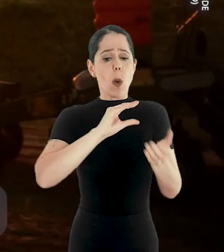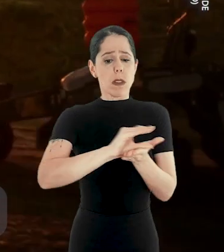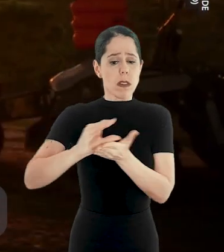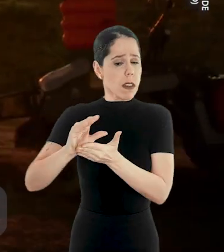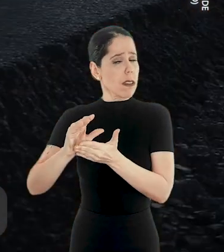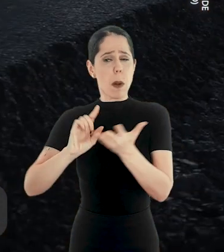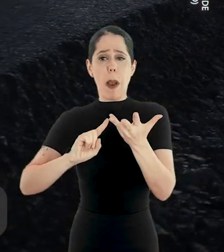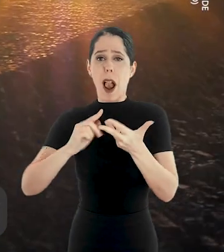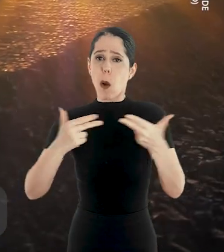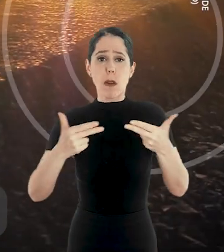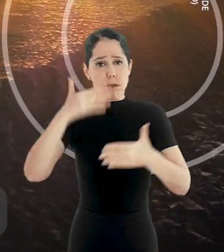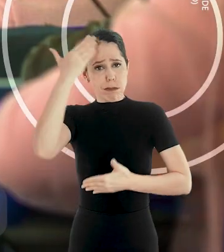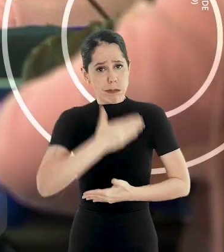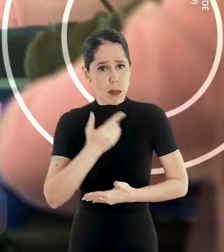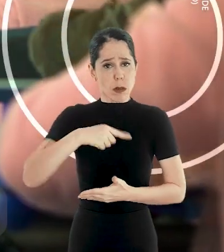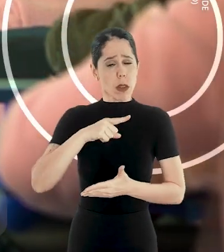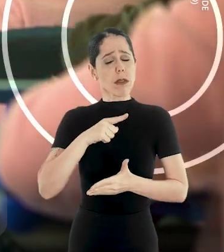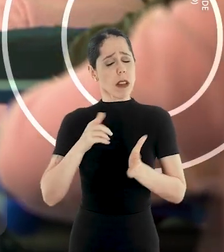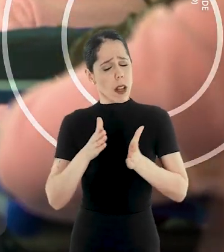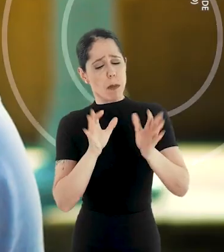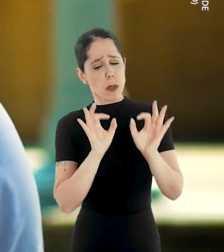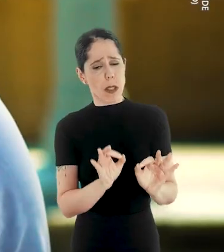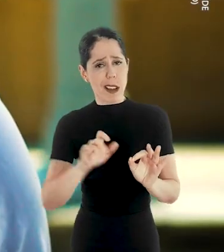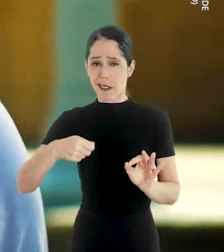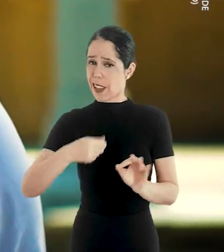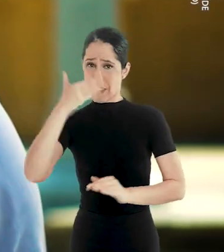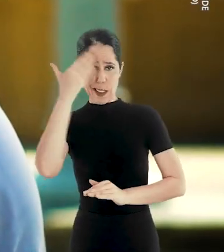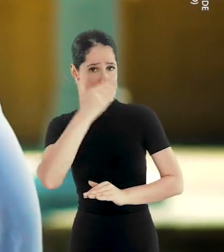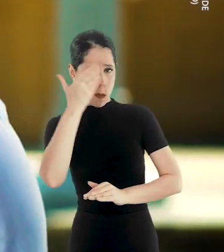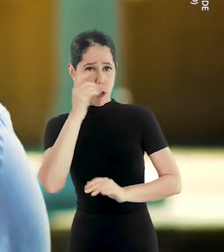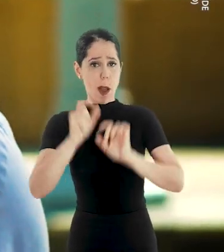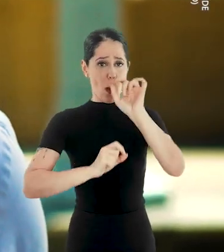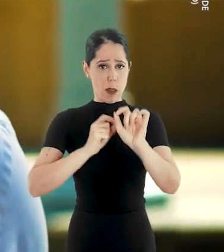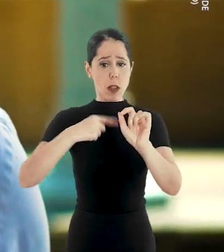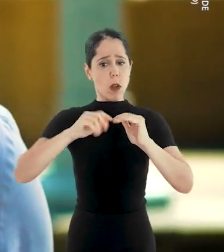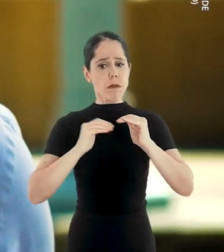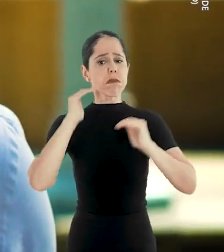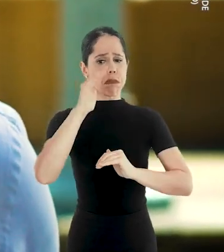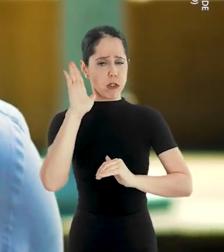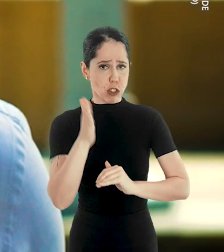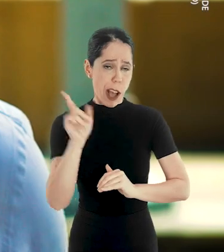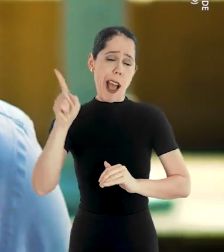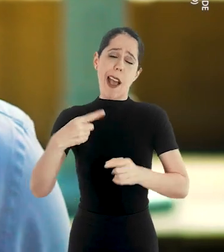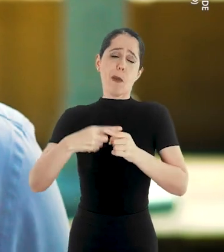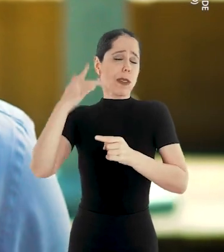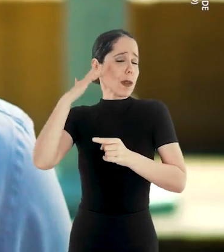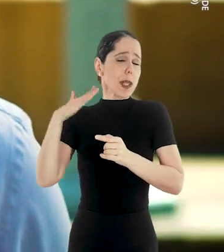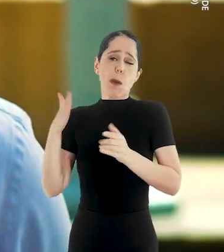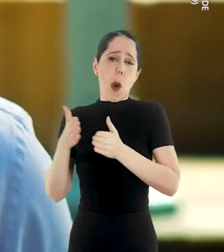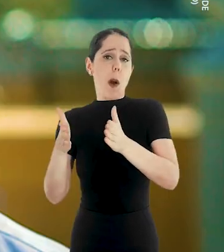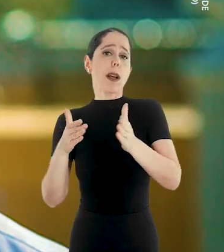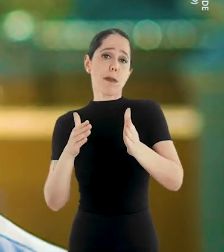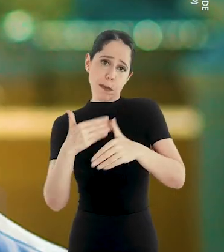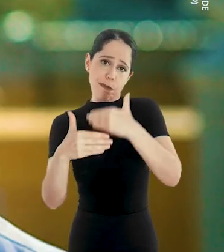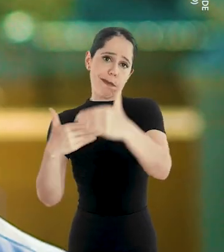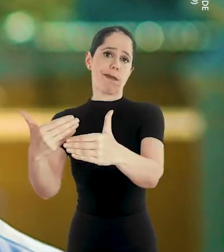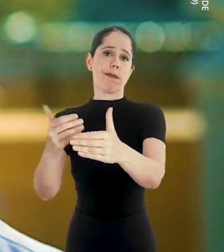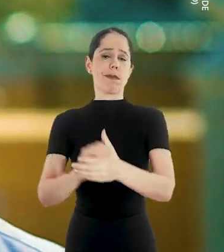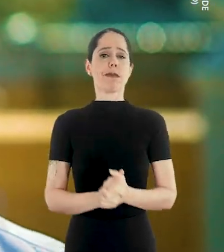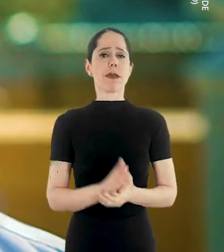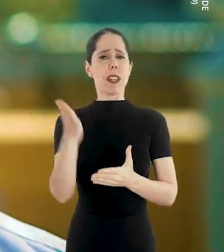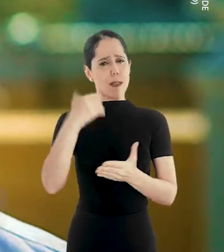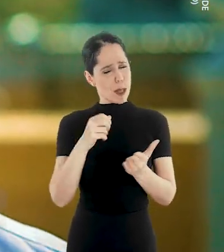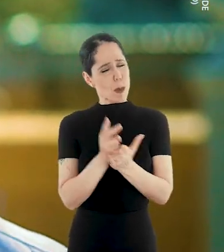comprovam que nós estamos no caminho certo. E quem não enxerga que avançamos é porque não sabe o caminho para seguir em frente.